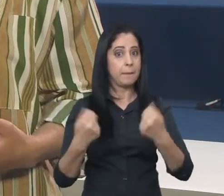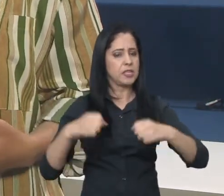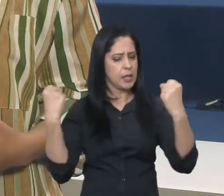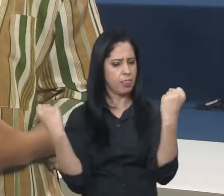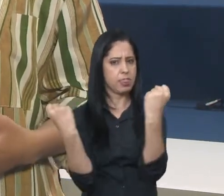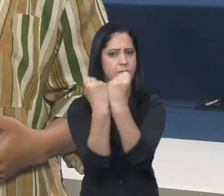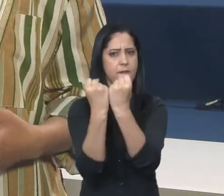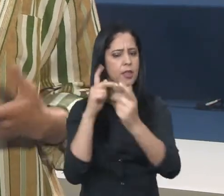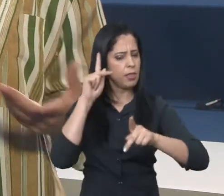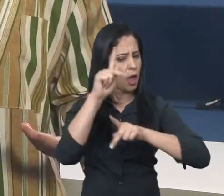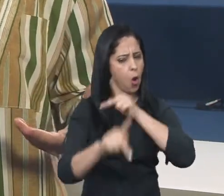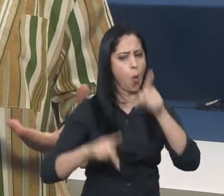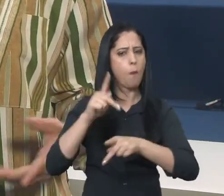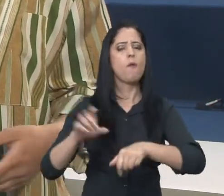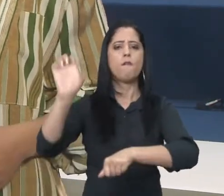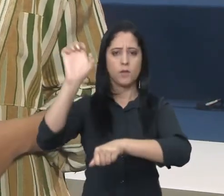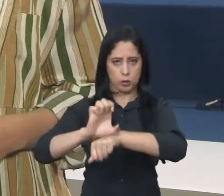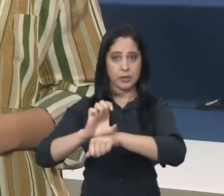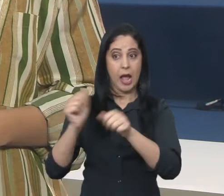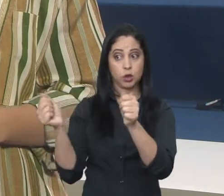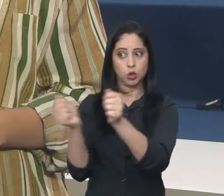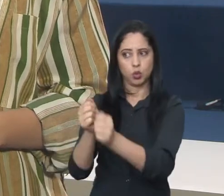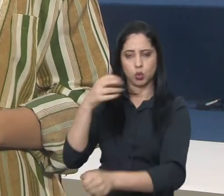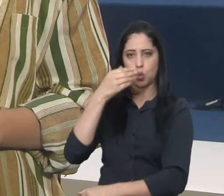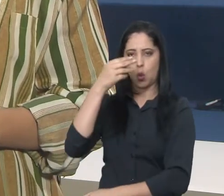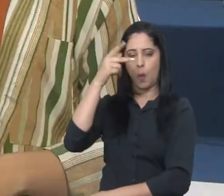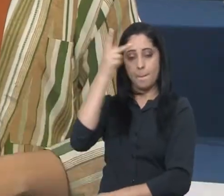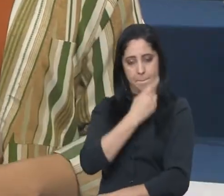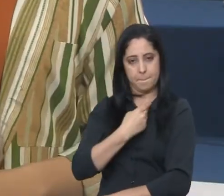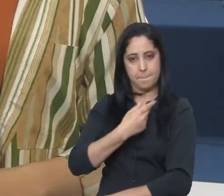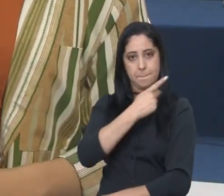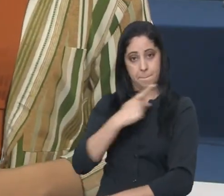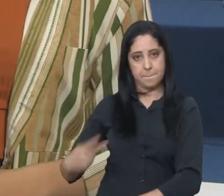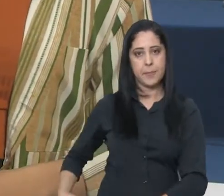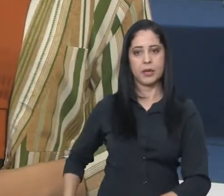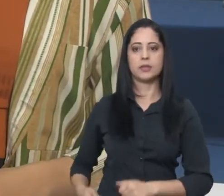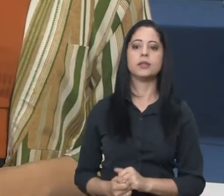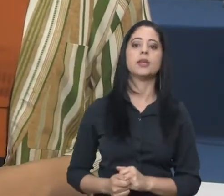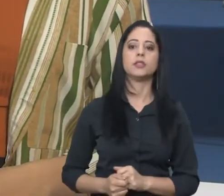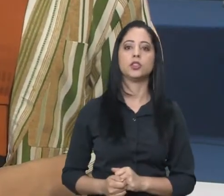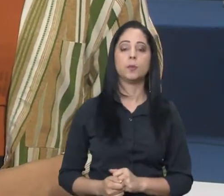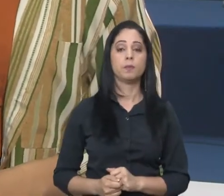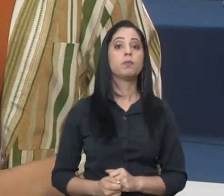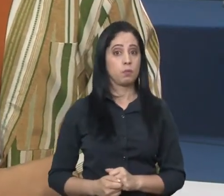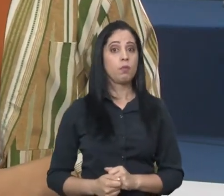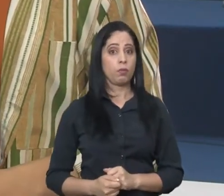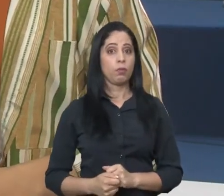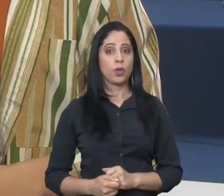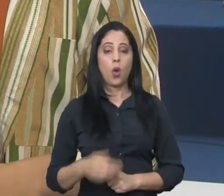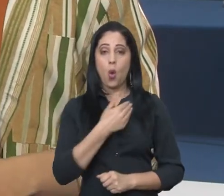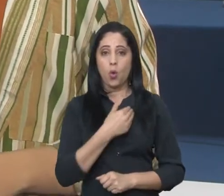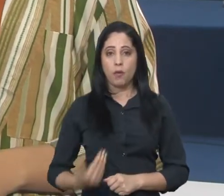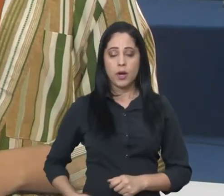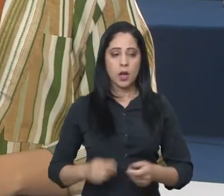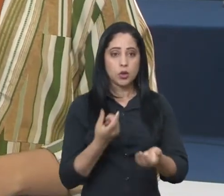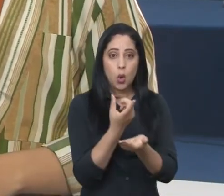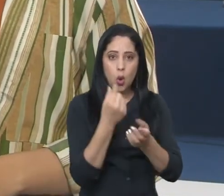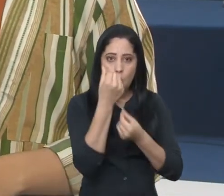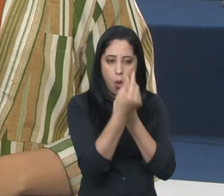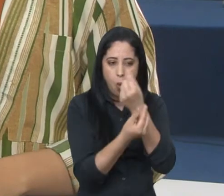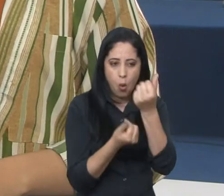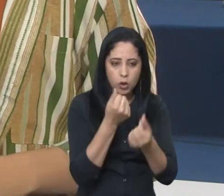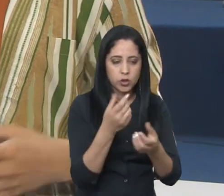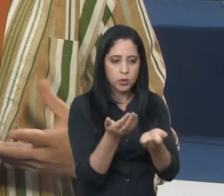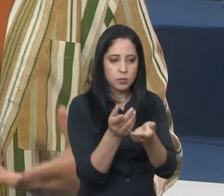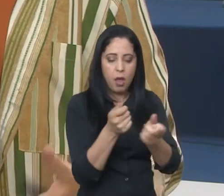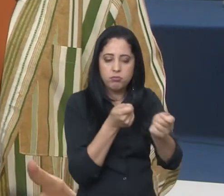defender os interesses de toda a população junto ao presidente. Por gerir o orçamento, o governador também deve estar ciente